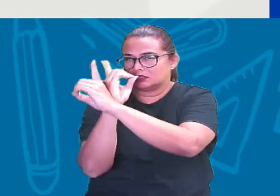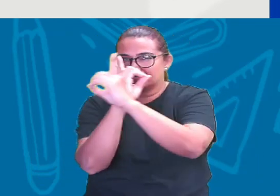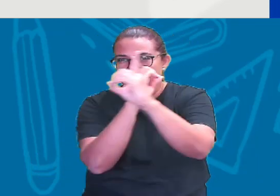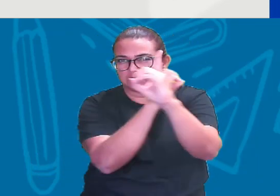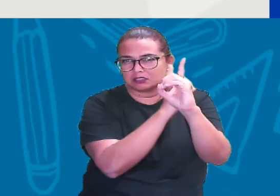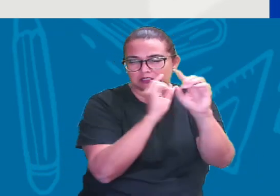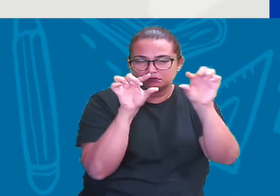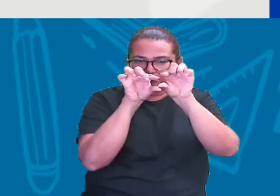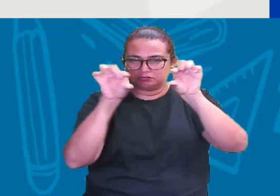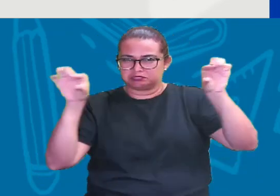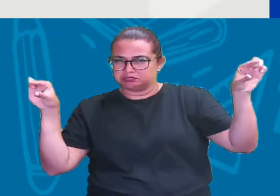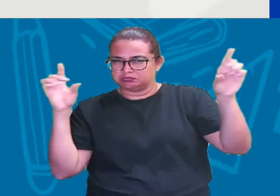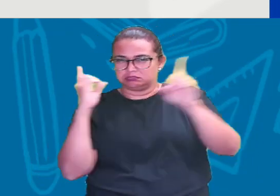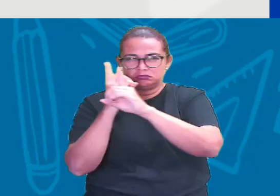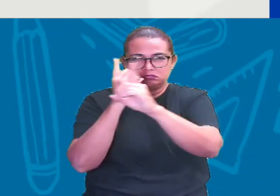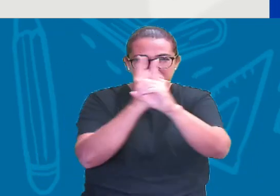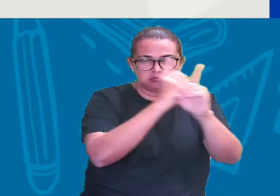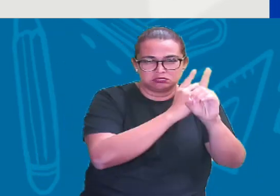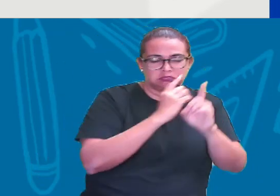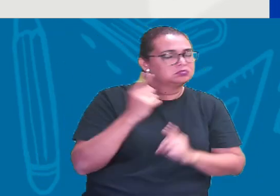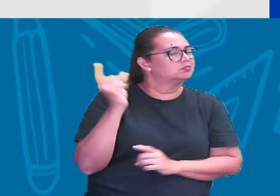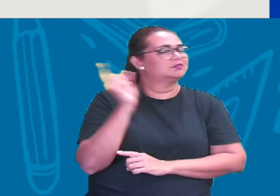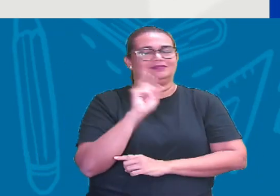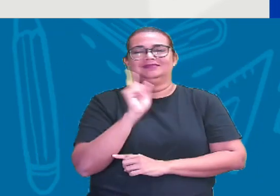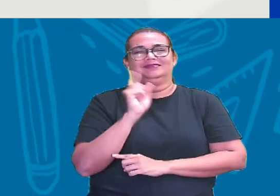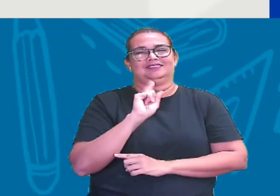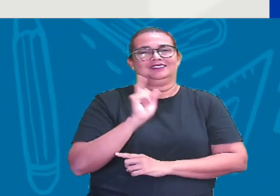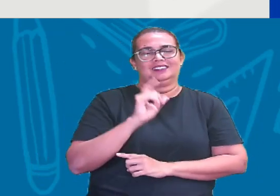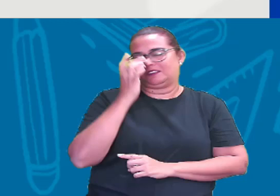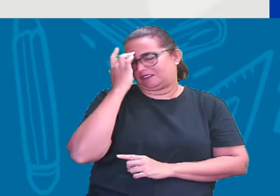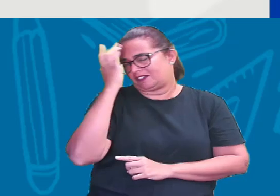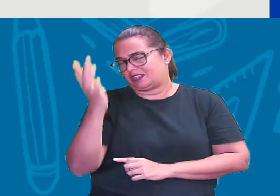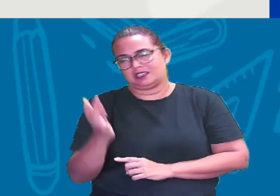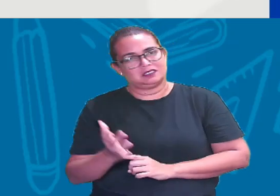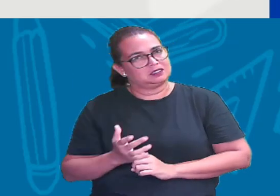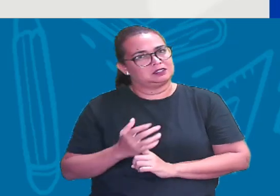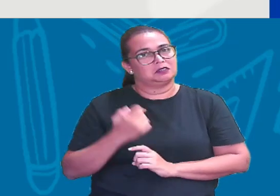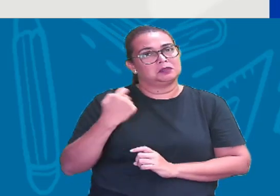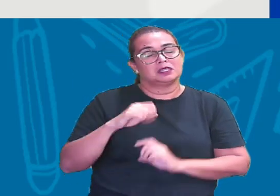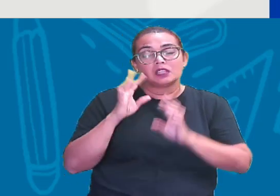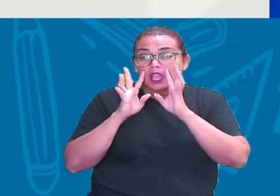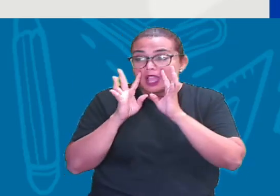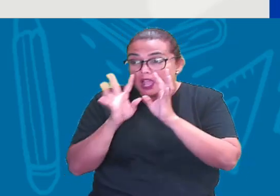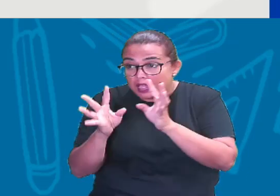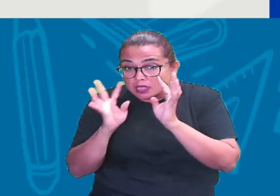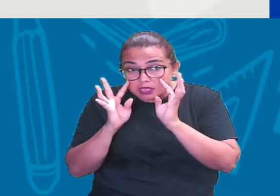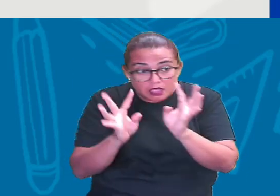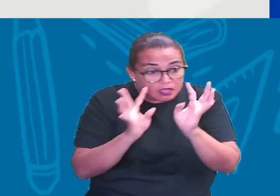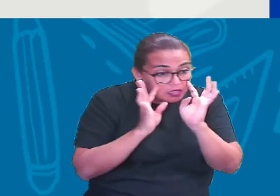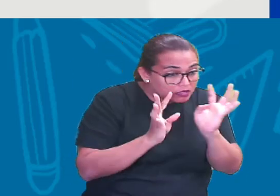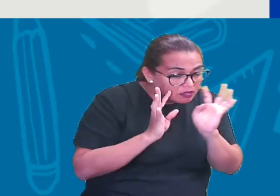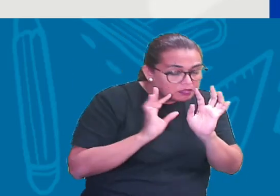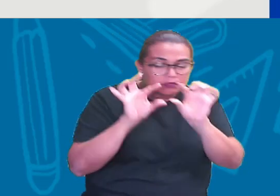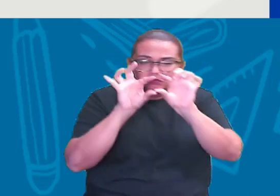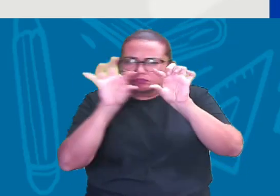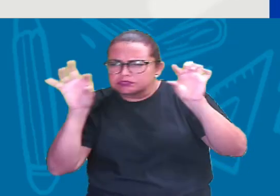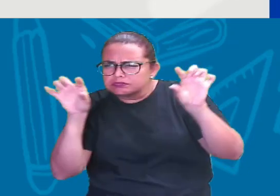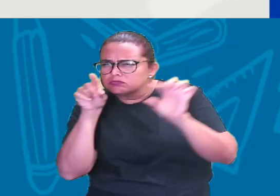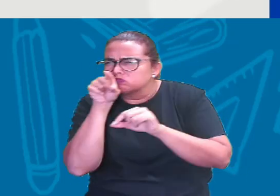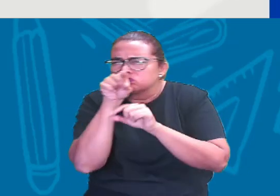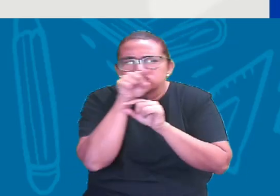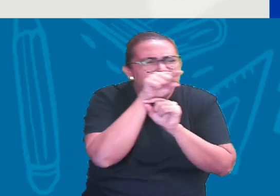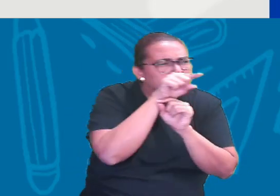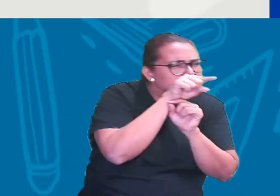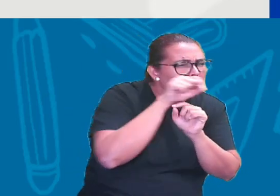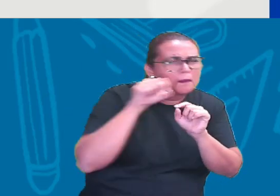número Na nossa reta numérica? Não Não é difícil Ela só requer uma atenção Para a gente saber Quem